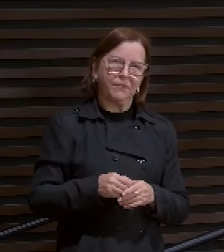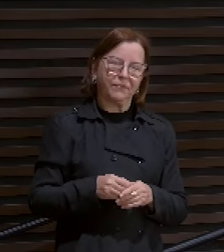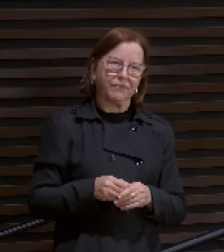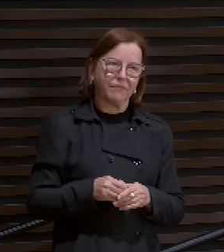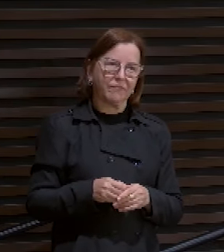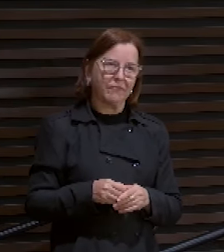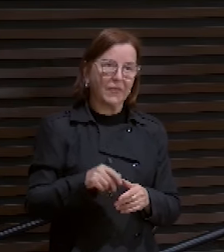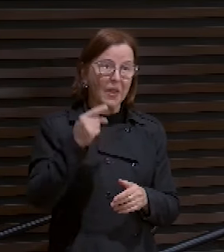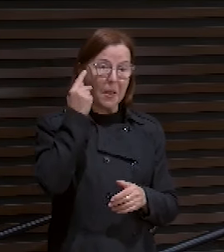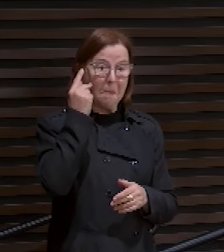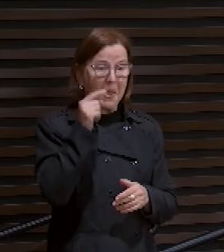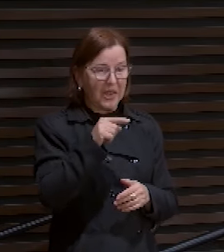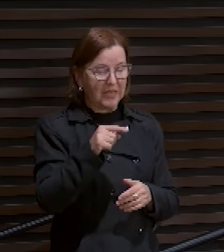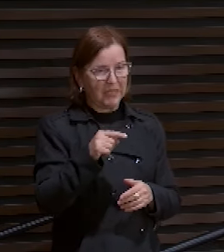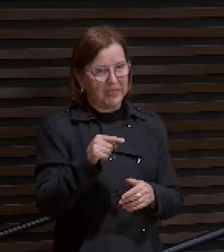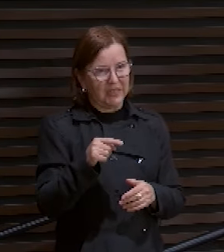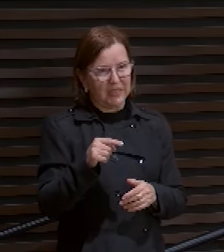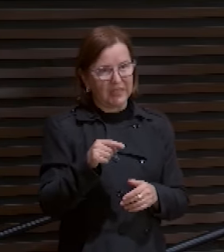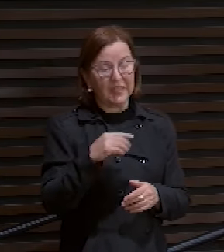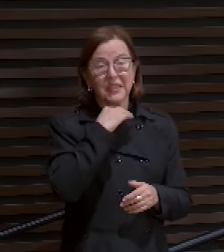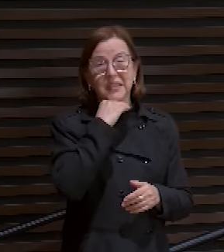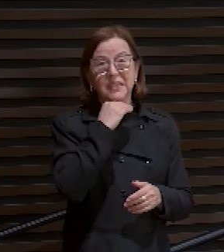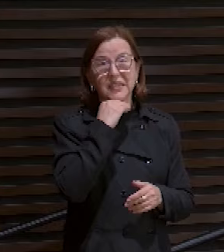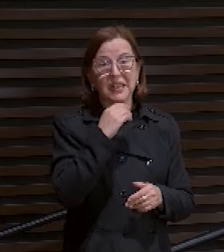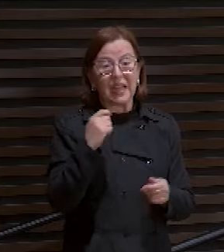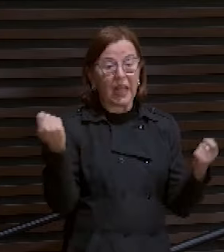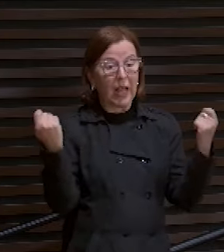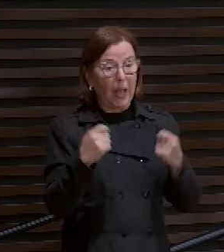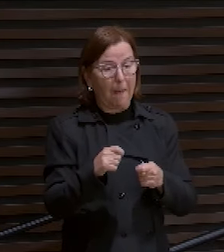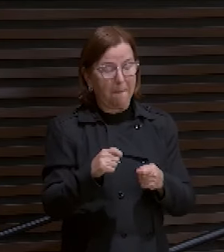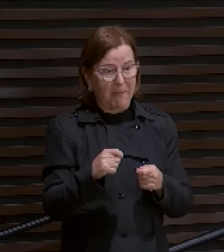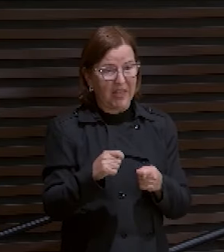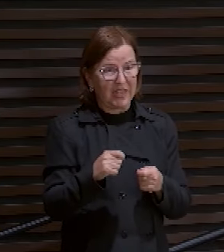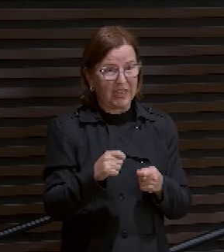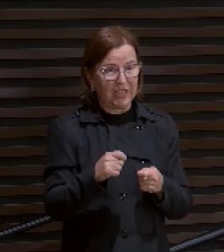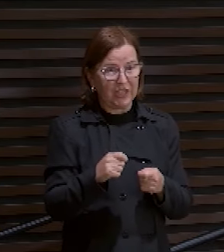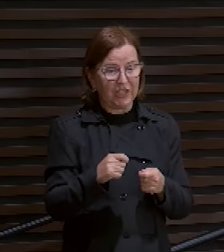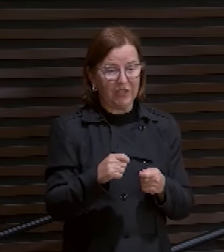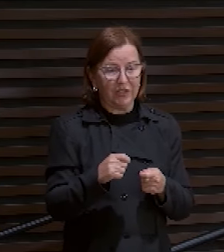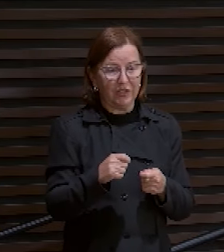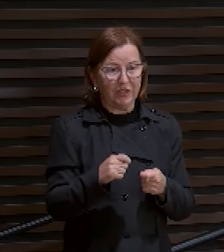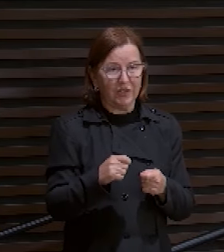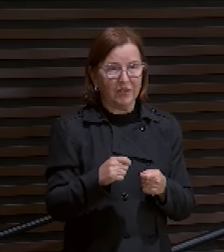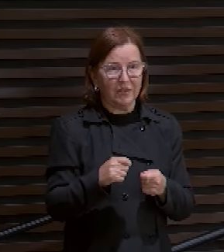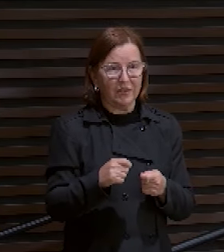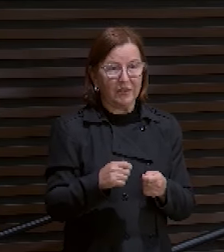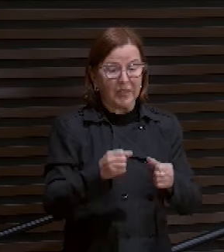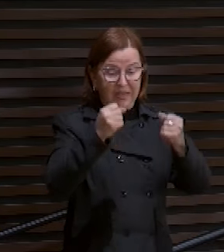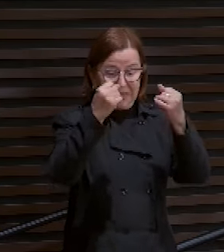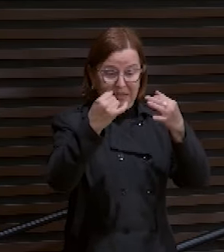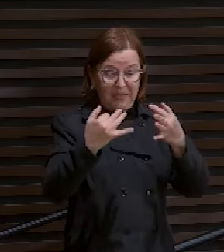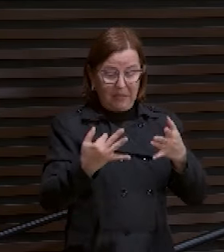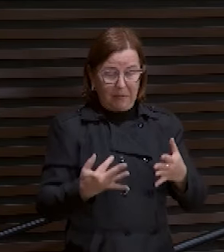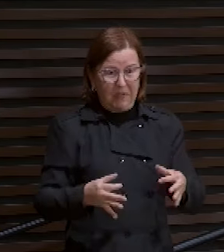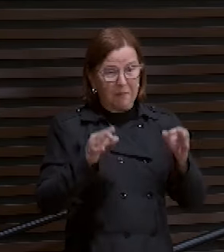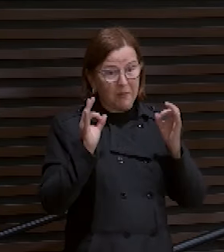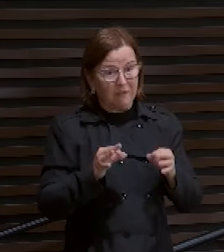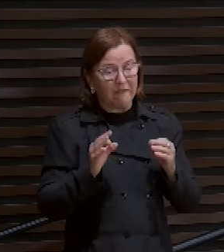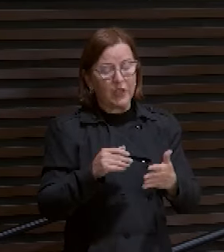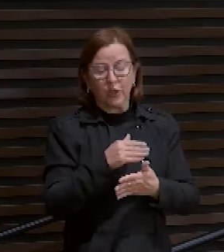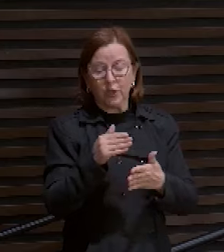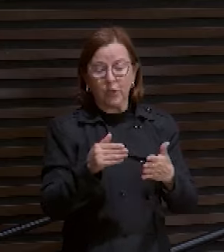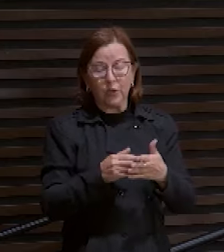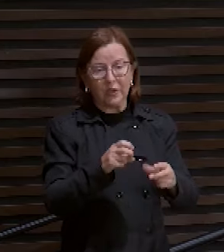Para ele, ninguém pode ser capaz de definir, descrever perfeitamente ou com perfeição todas